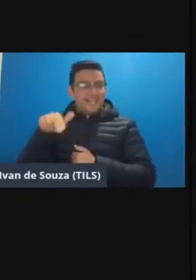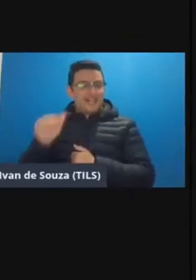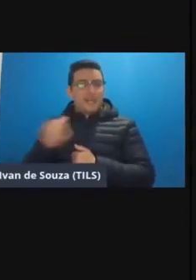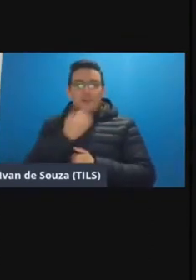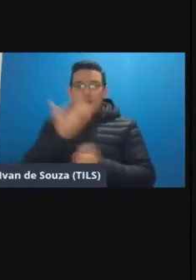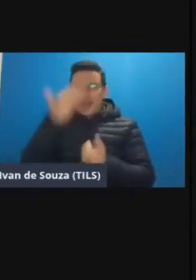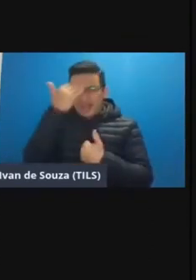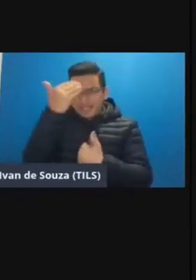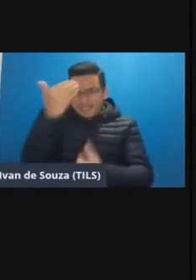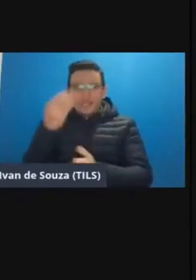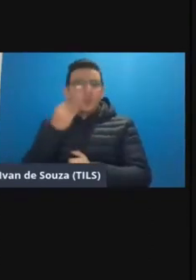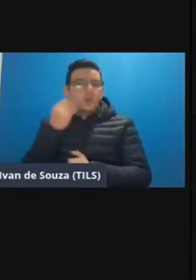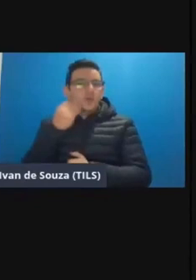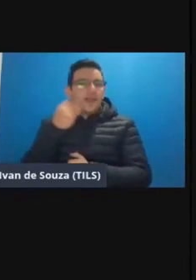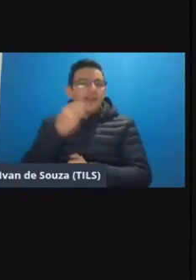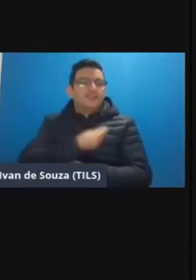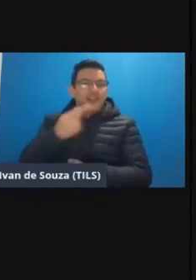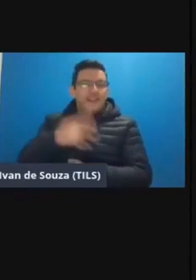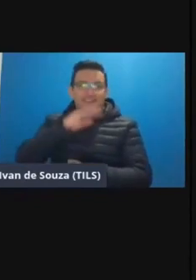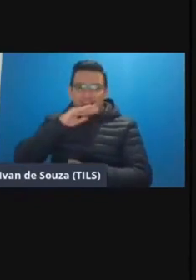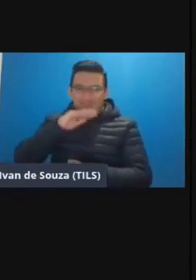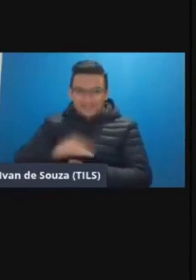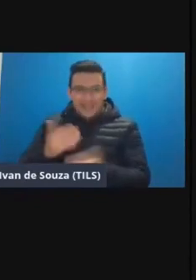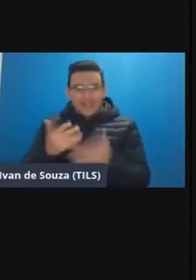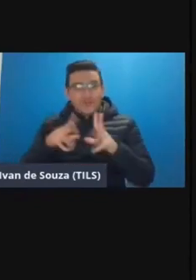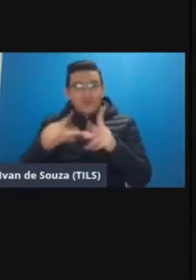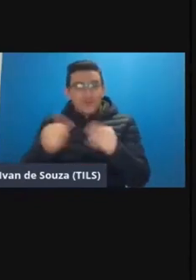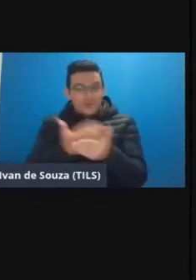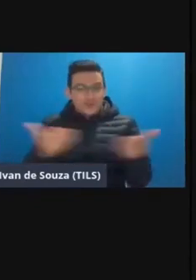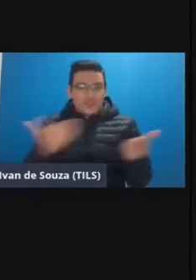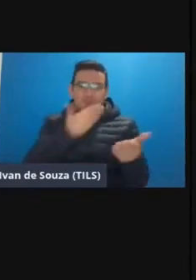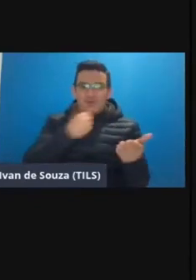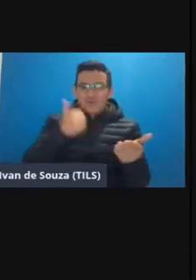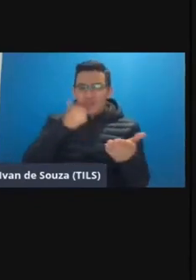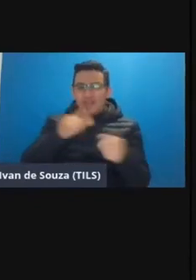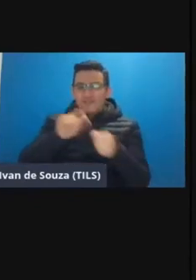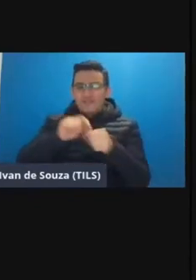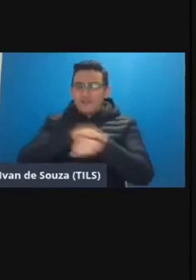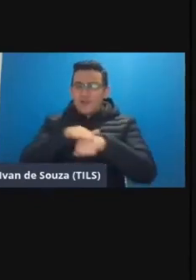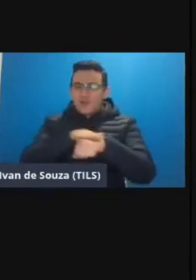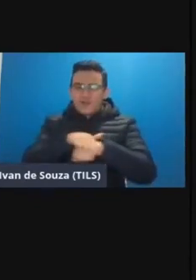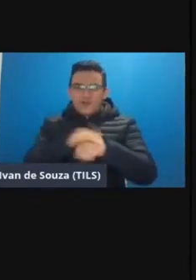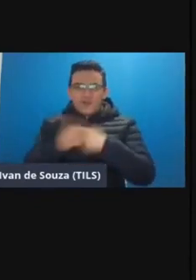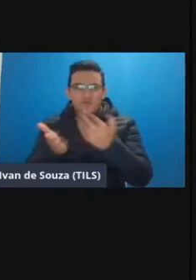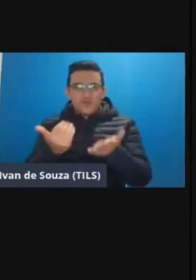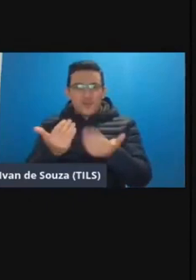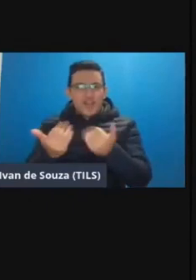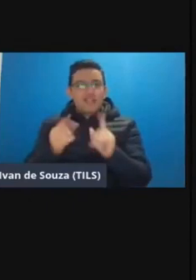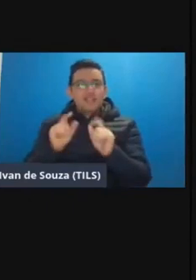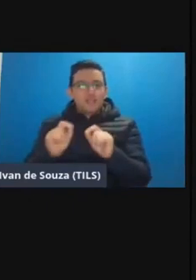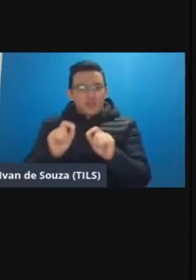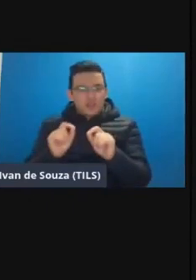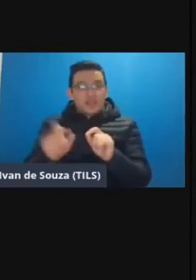agradecer pela oportunidade de passar mais uma tarde aqui com todos e todas fazendo essa conversa é do